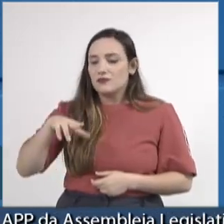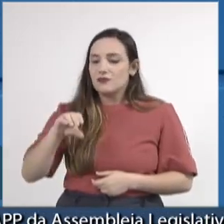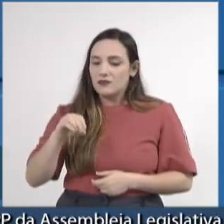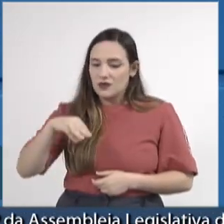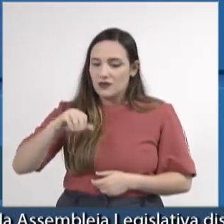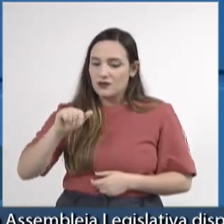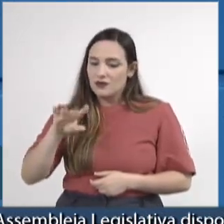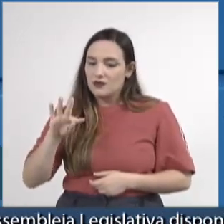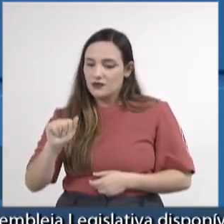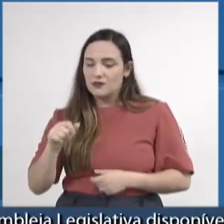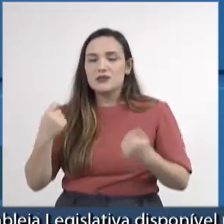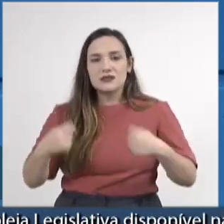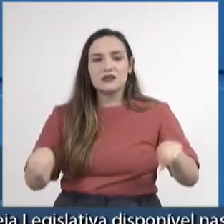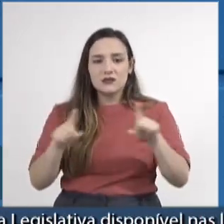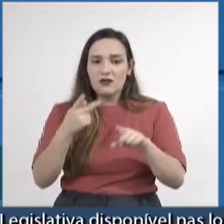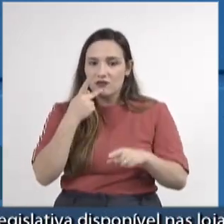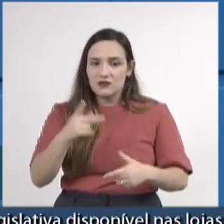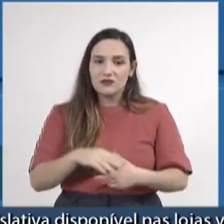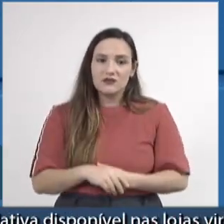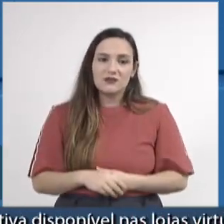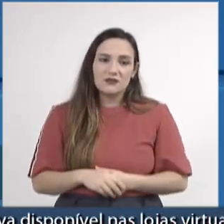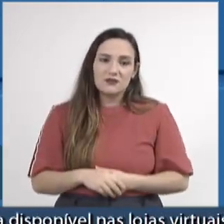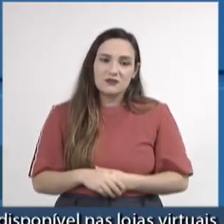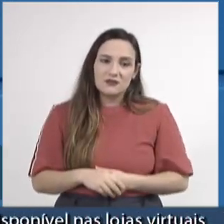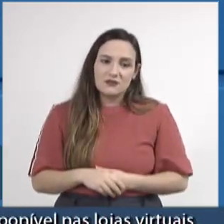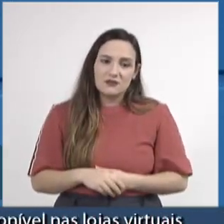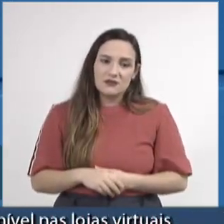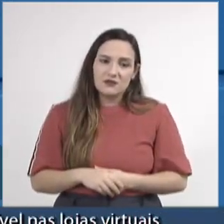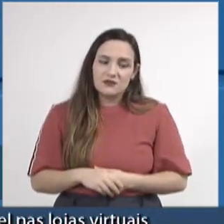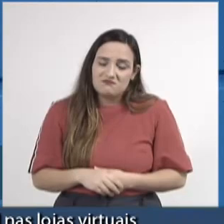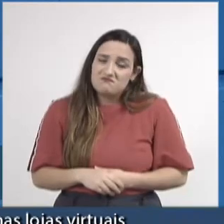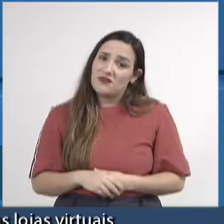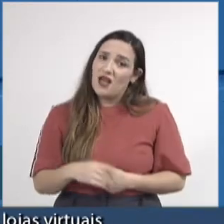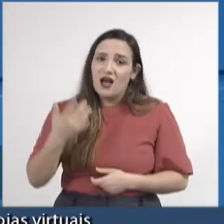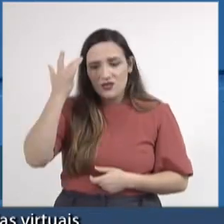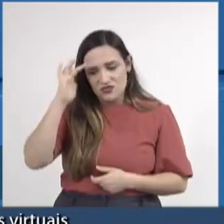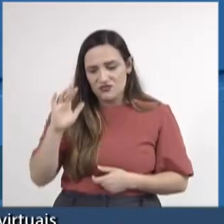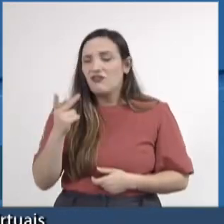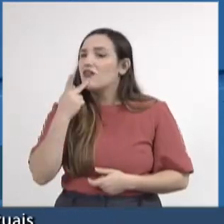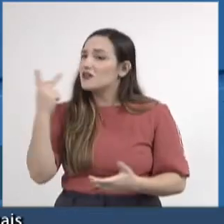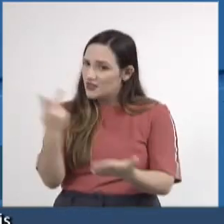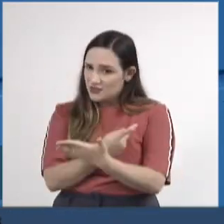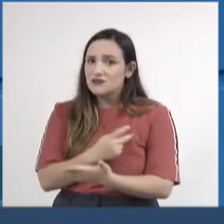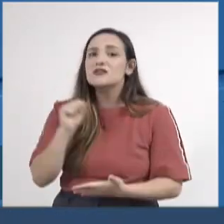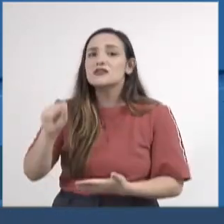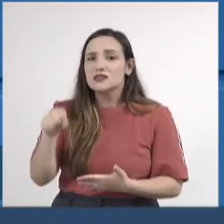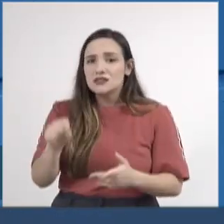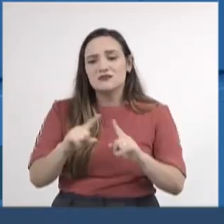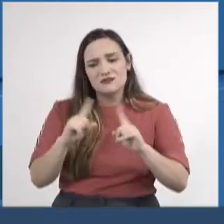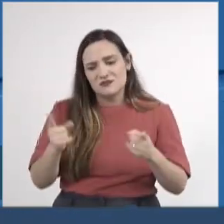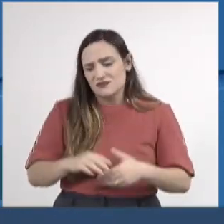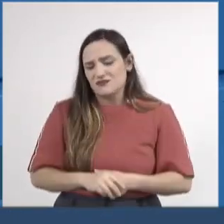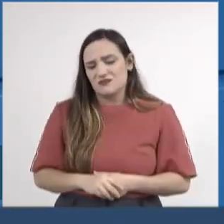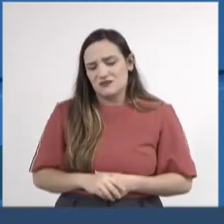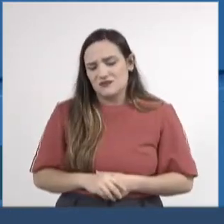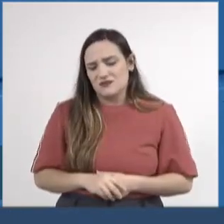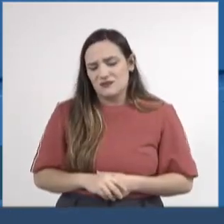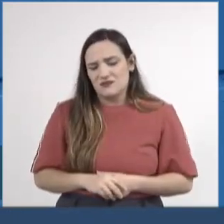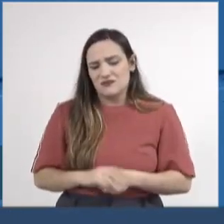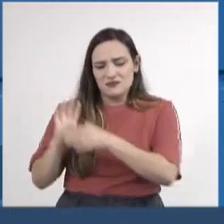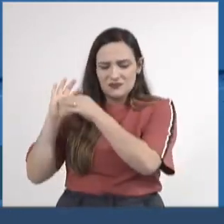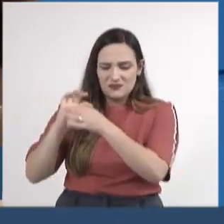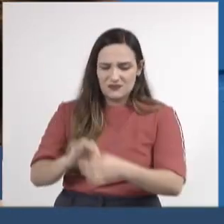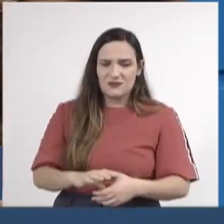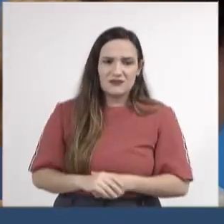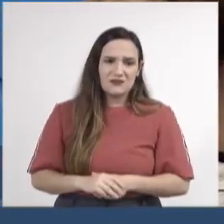ele não deveria falar sobre isso. Eu acho que ele não quis dizer, foi infeliz na sua fala, mas, no contexto, ele quis